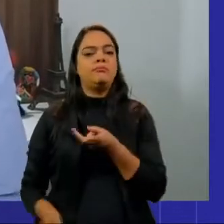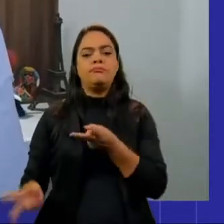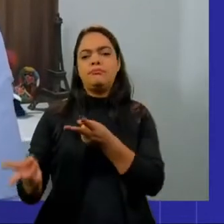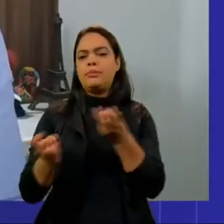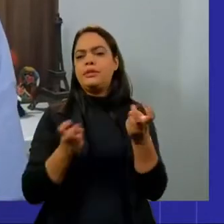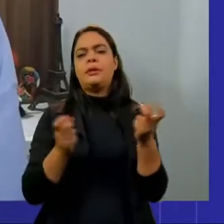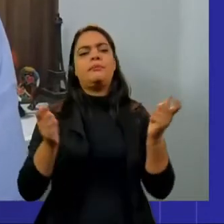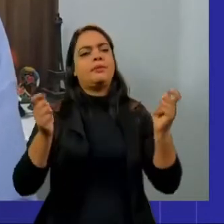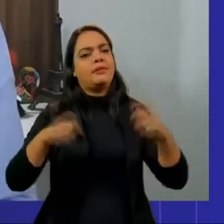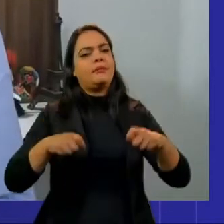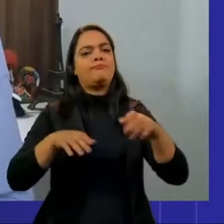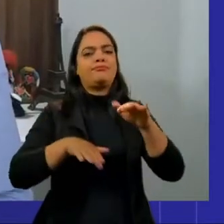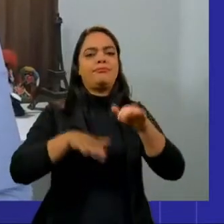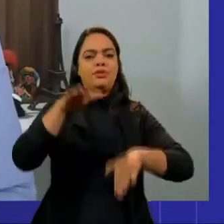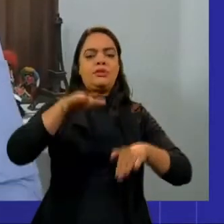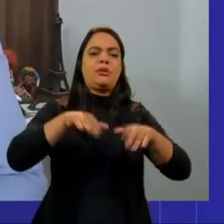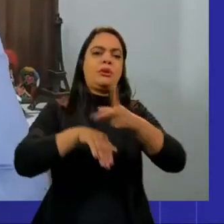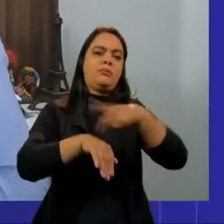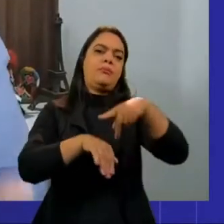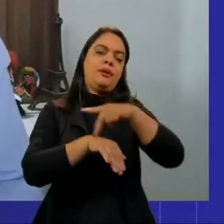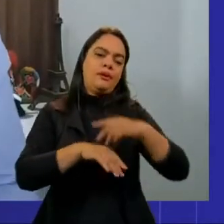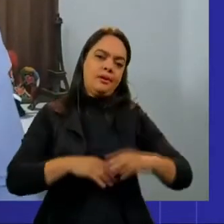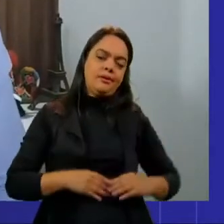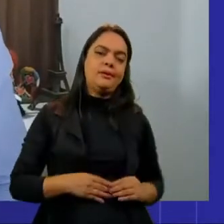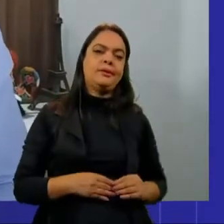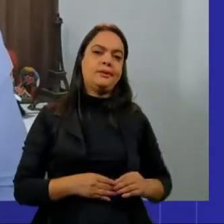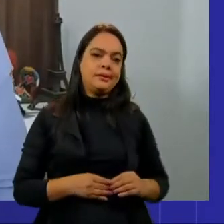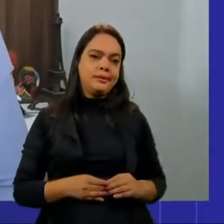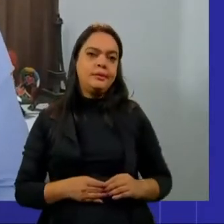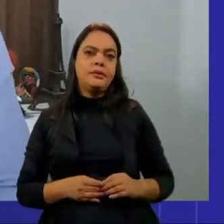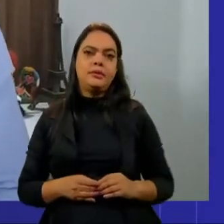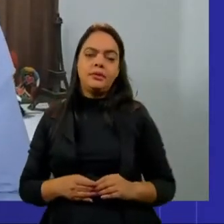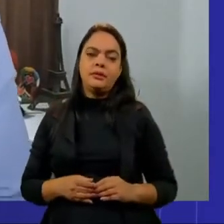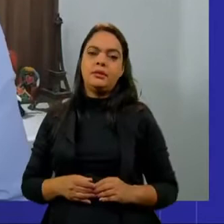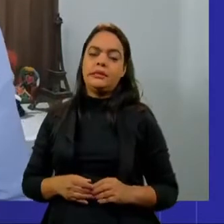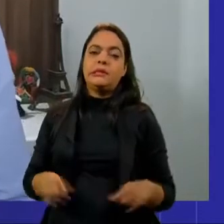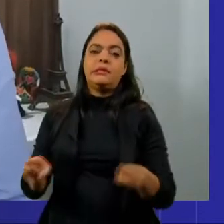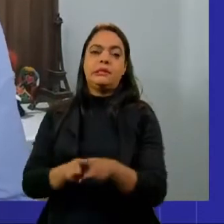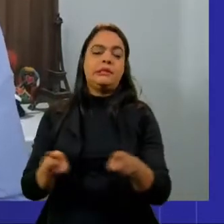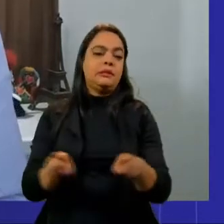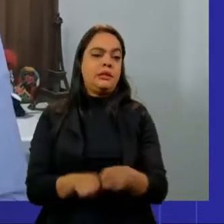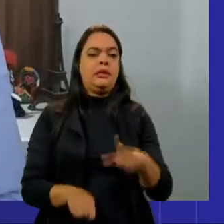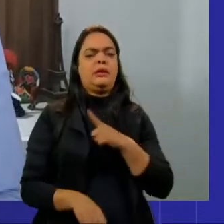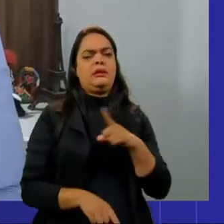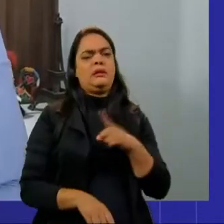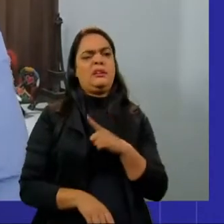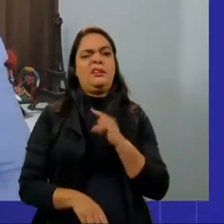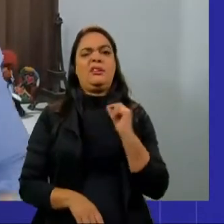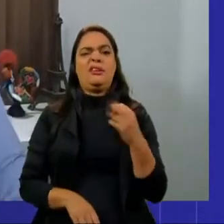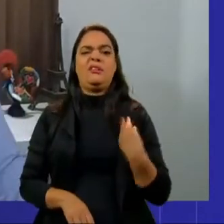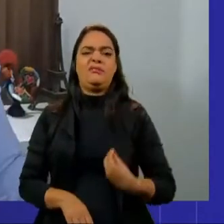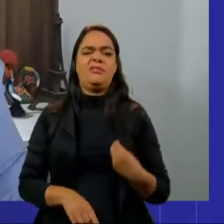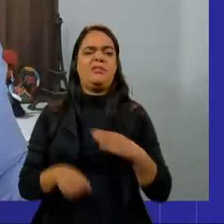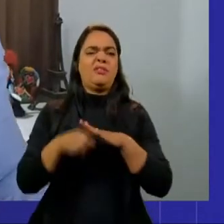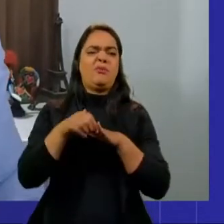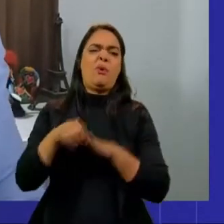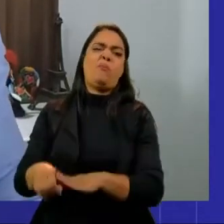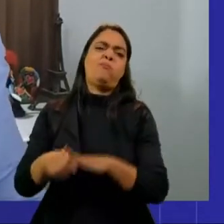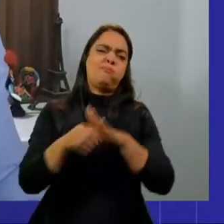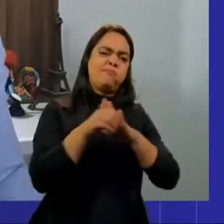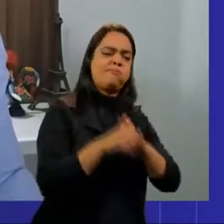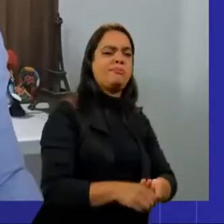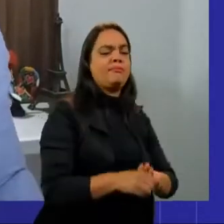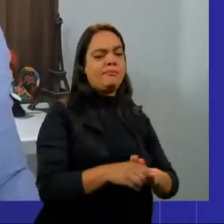o quão desigual é o nosso país e isso atravessado por várias estruturas de opressão. Quando nós pensamos